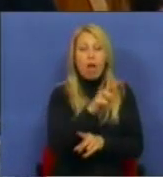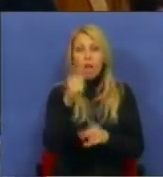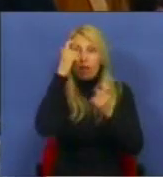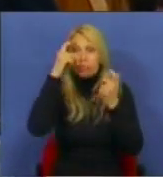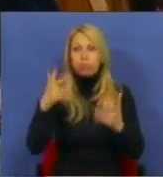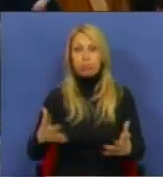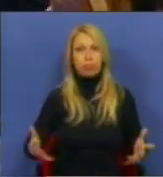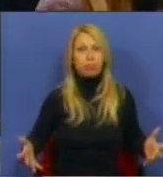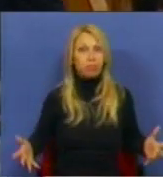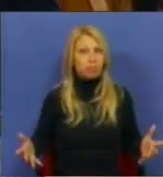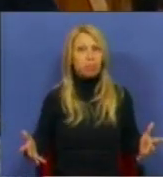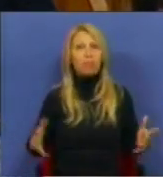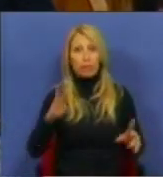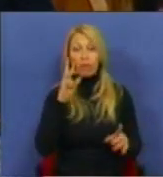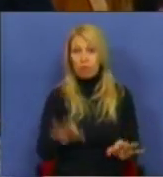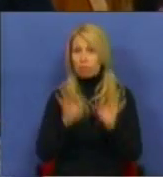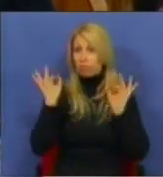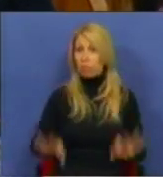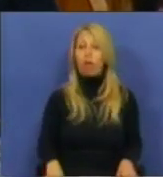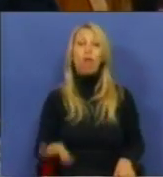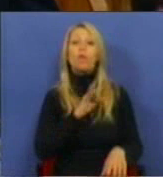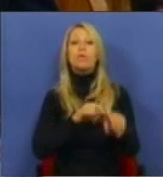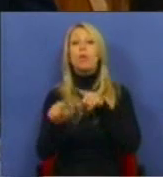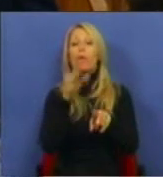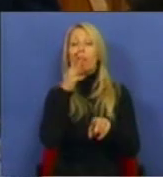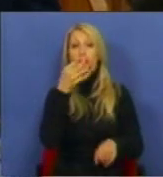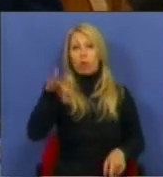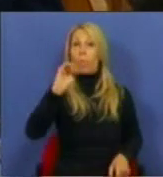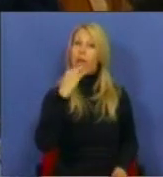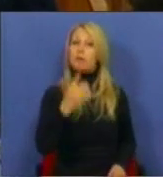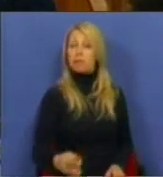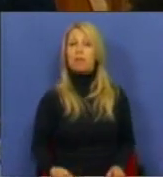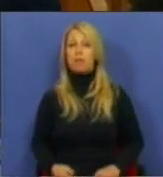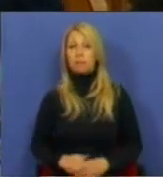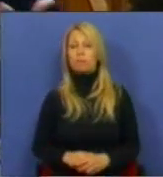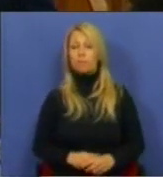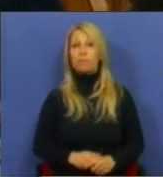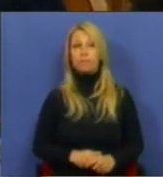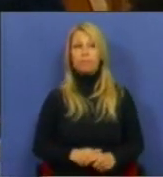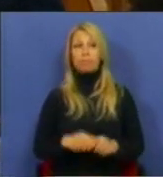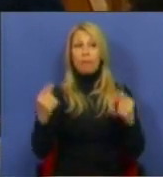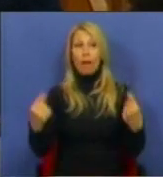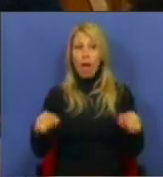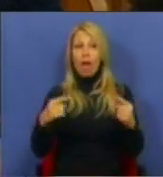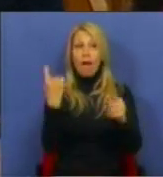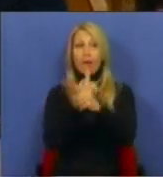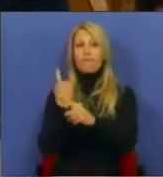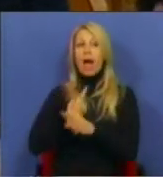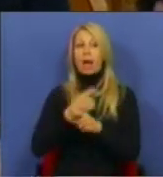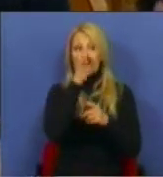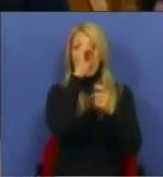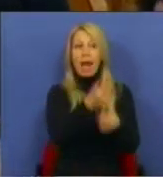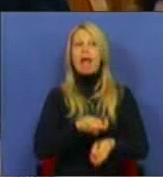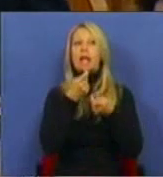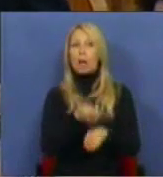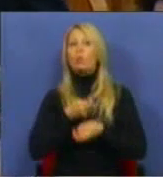a situação que o Sr. Deputado do Partido Socialista reportou à bocado da sua intervenção. Foi a existência de vários agricultores